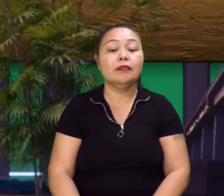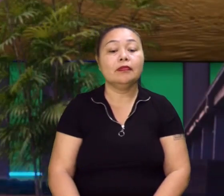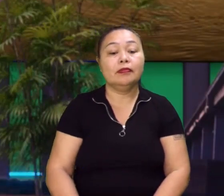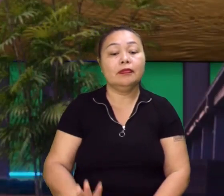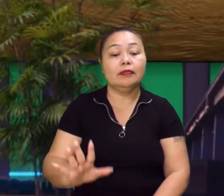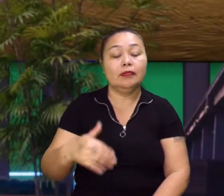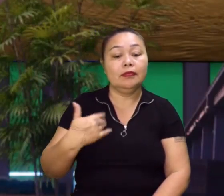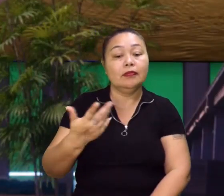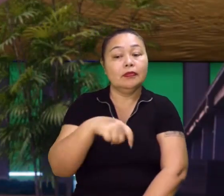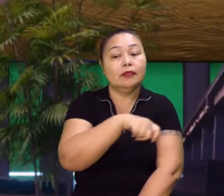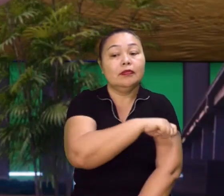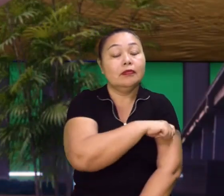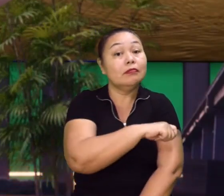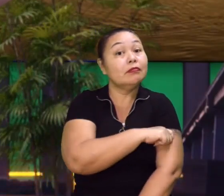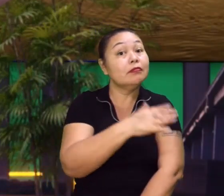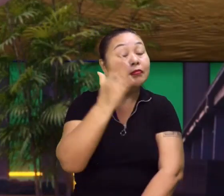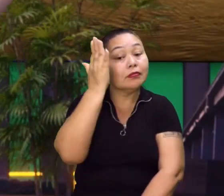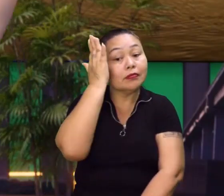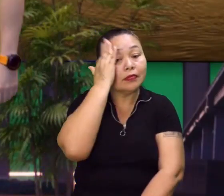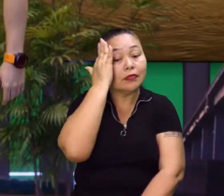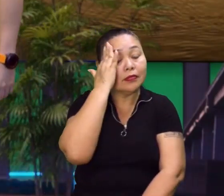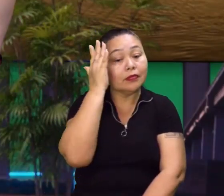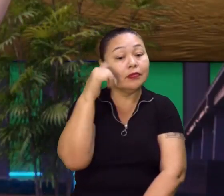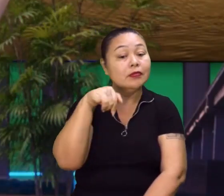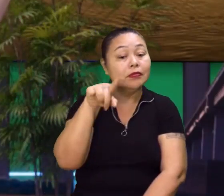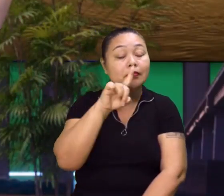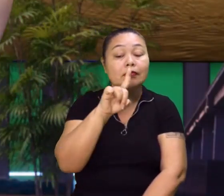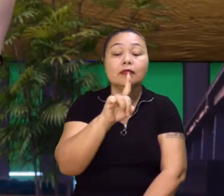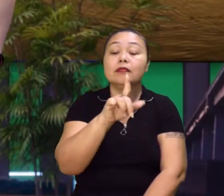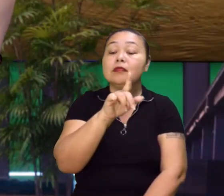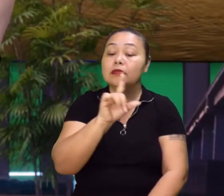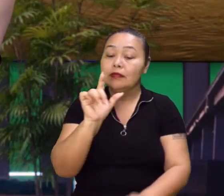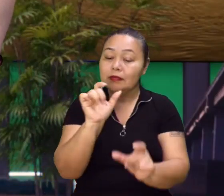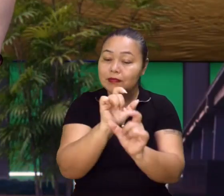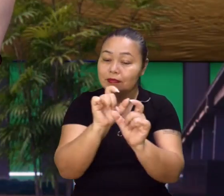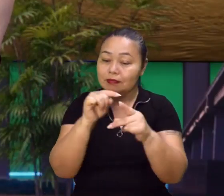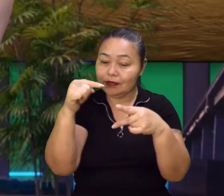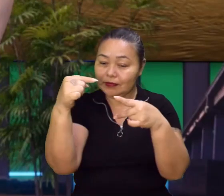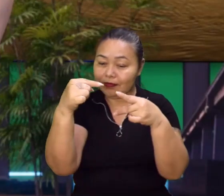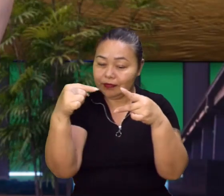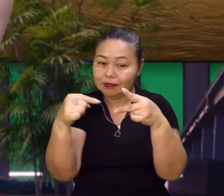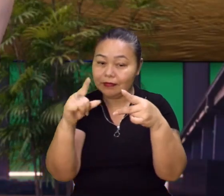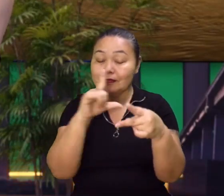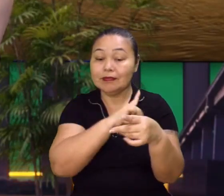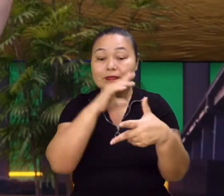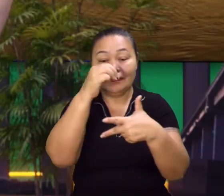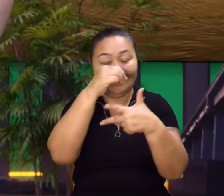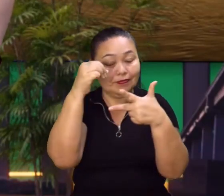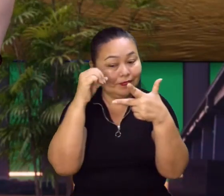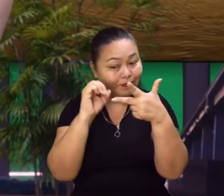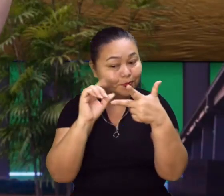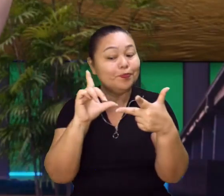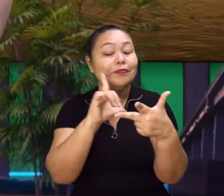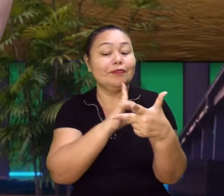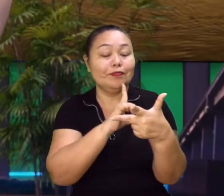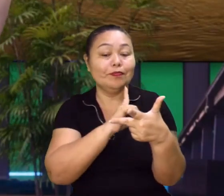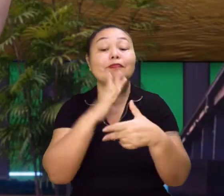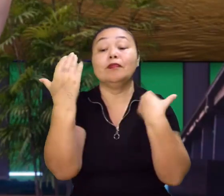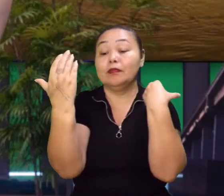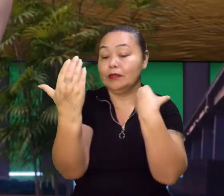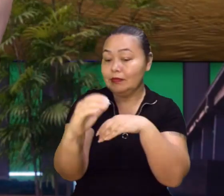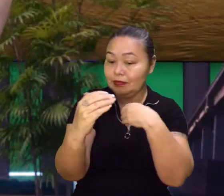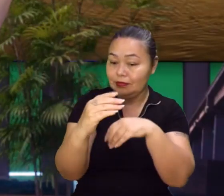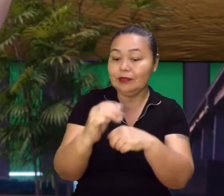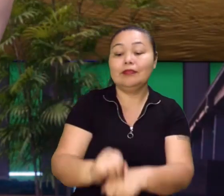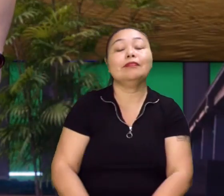Então, o aluno já tem que ficar ligado. Porque esse termo, respectivamente, vai estar no Enem. Exato. Não é isso? No concurso. No